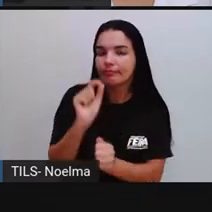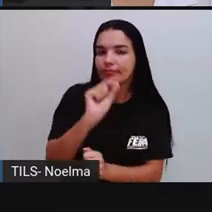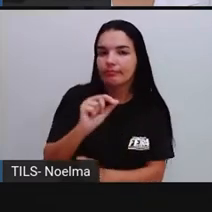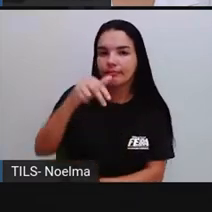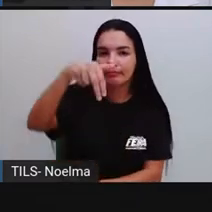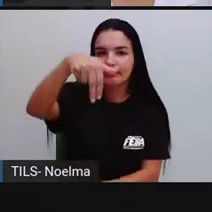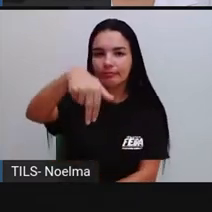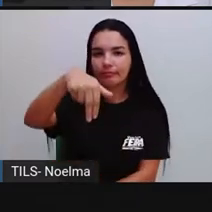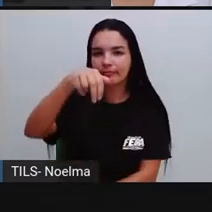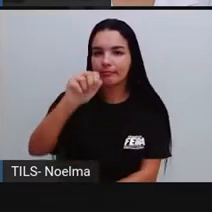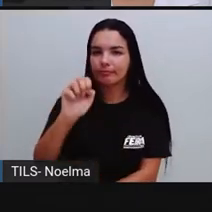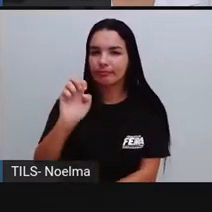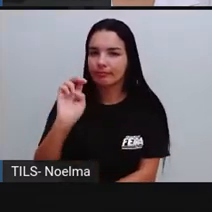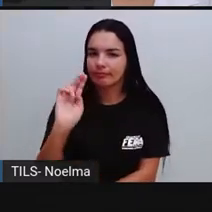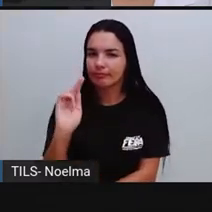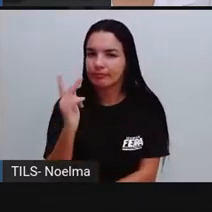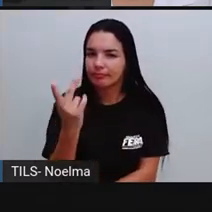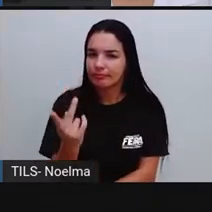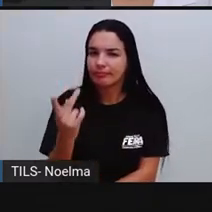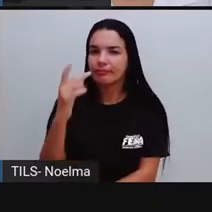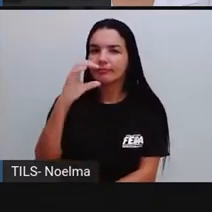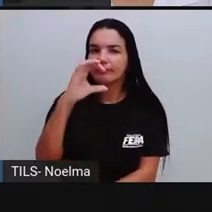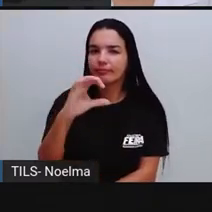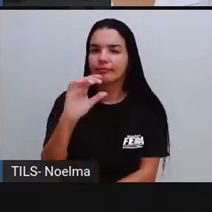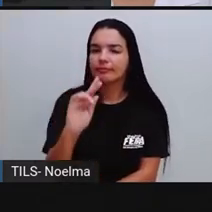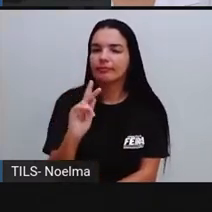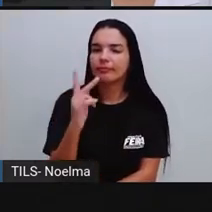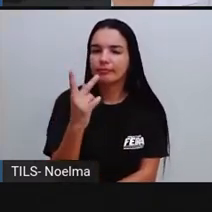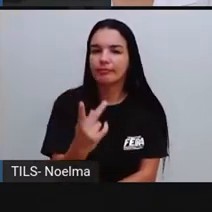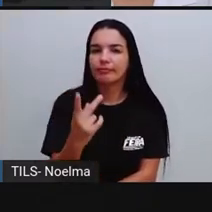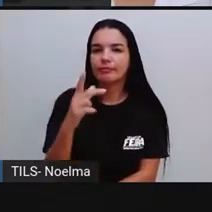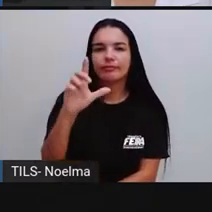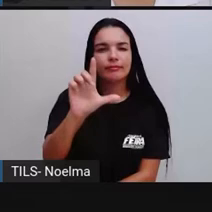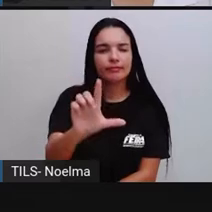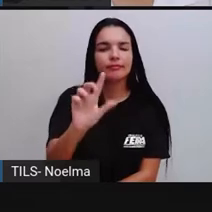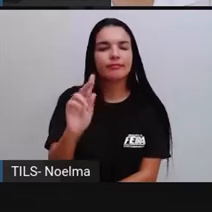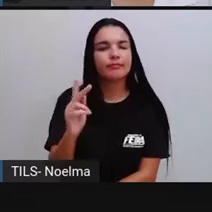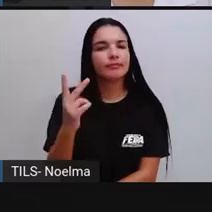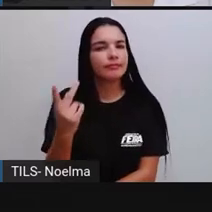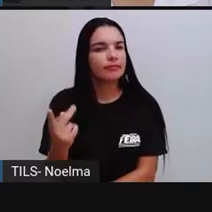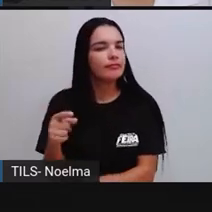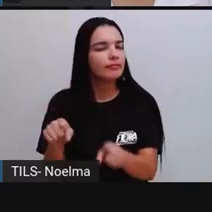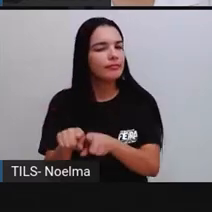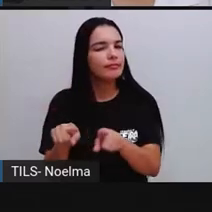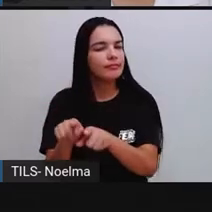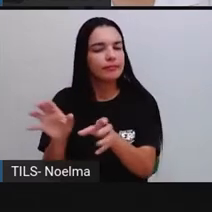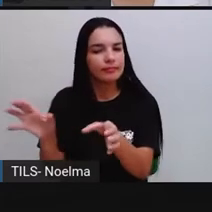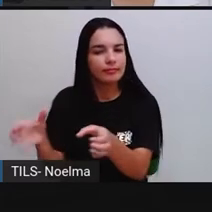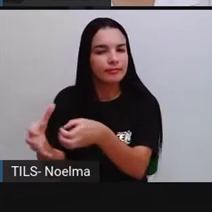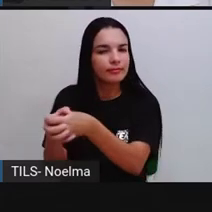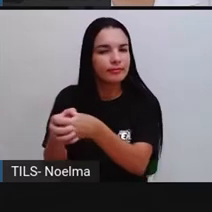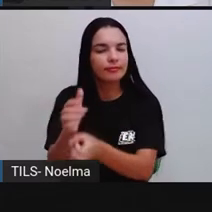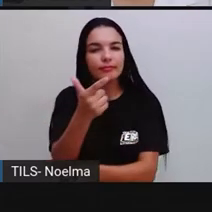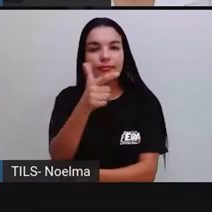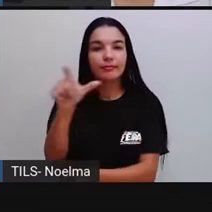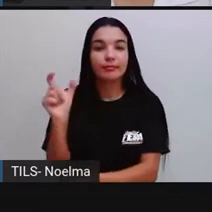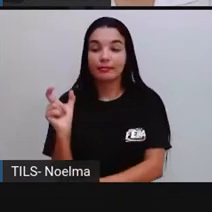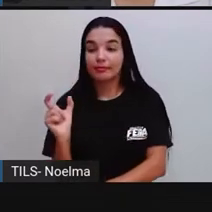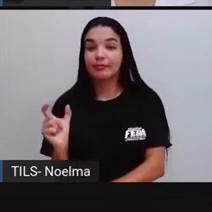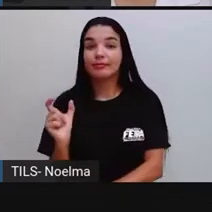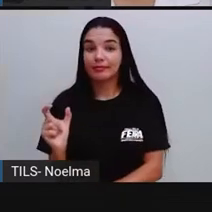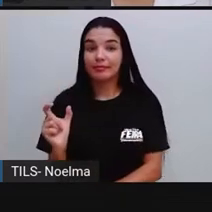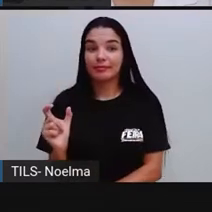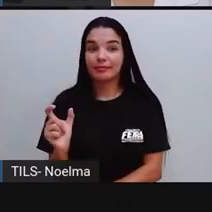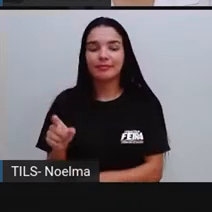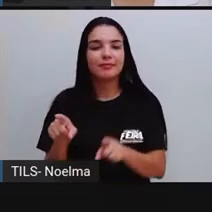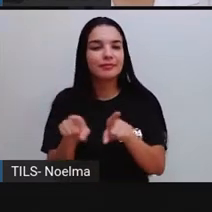com o Leh, certo? E formar outras palavras, tá? E